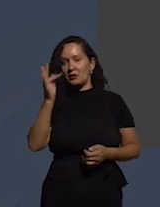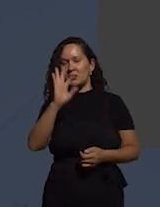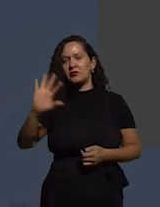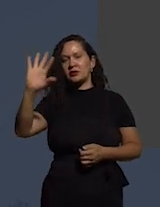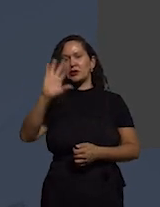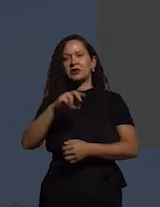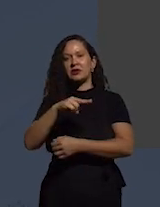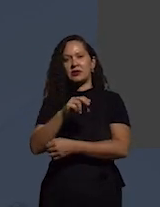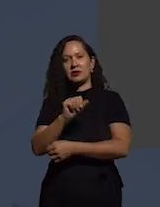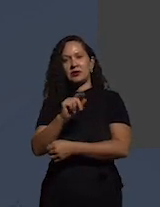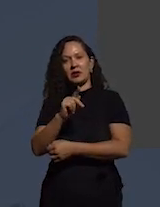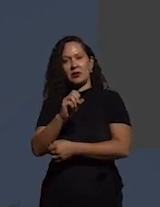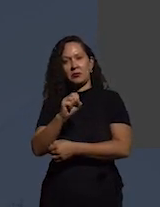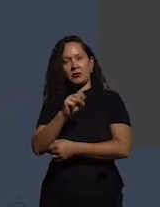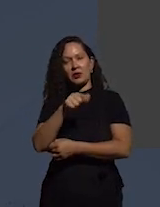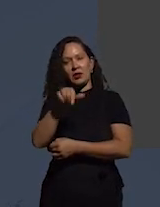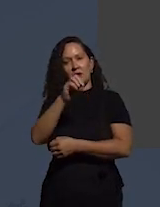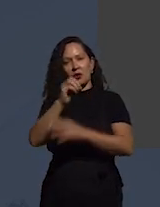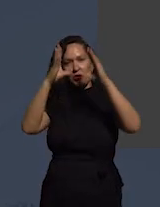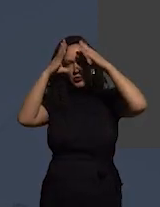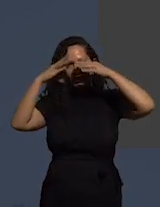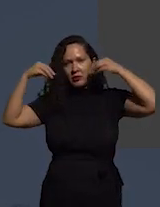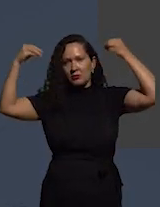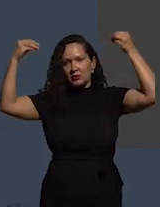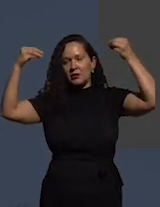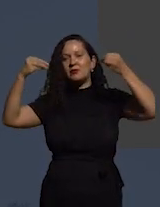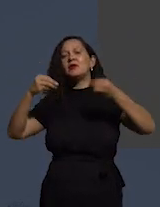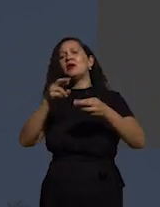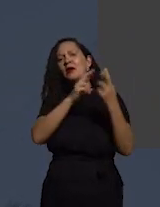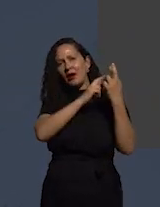foi inclusive responsável por uma boa parte dessas ações